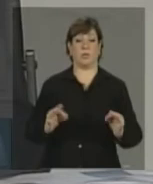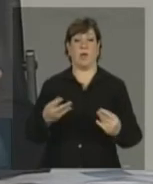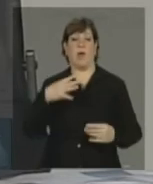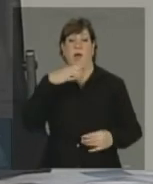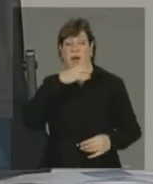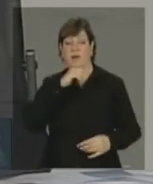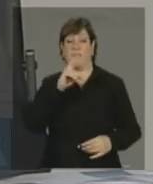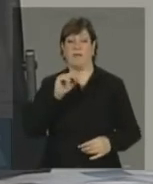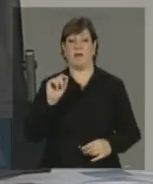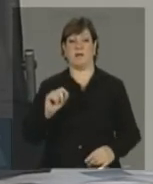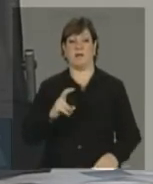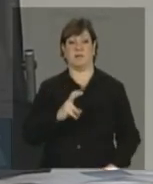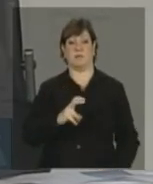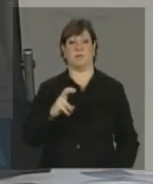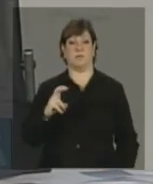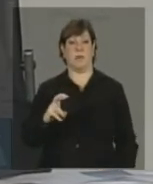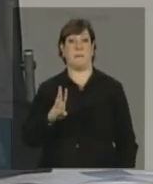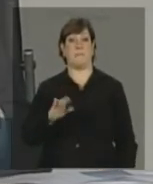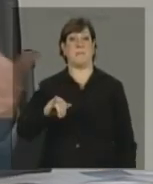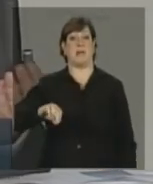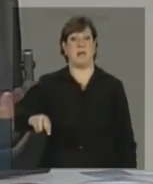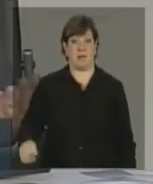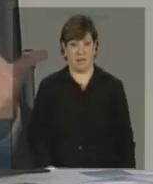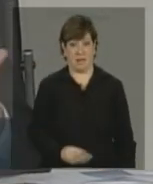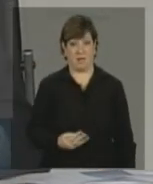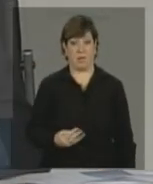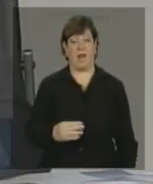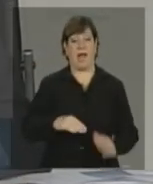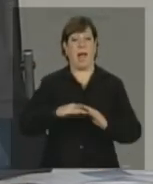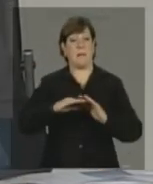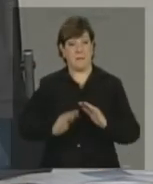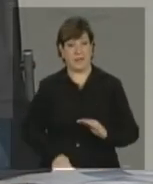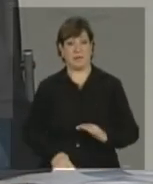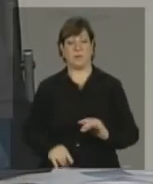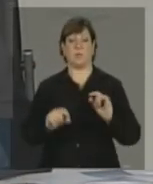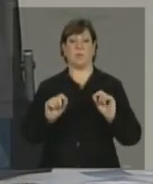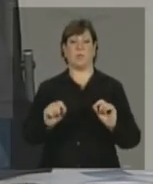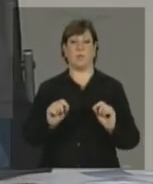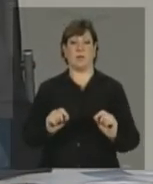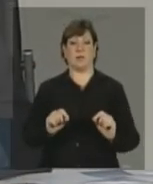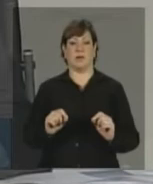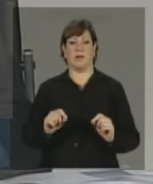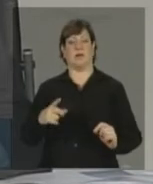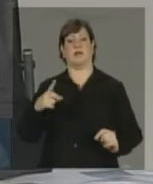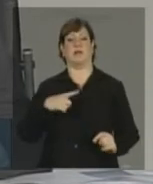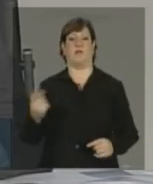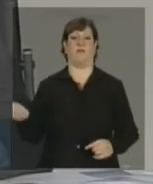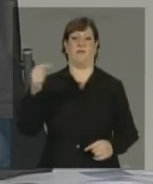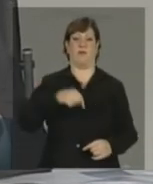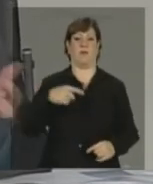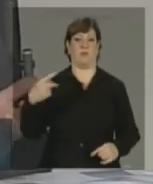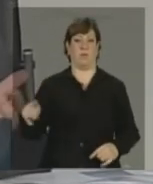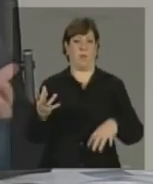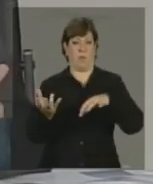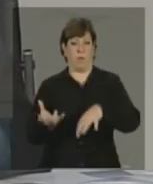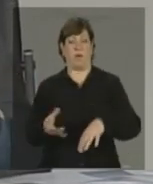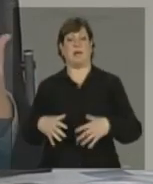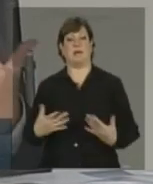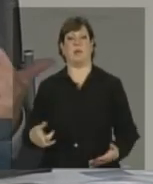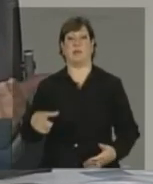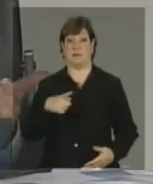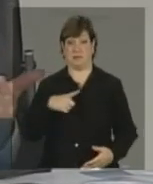estimamos, que no caso é 55 bilhões a menos do que a que veio do Congresso. Portanto, há um